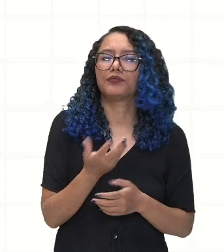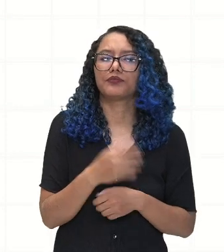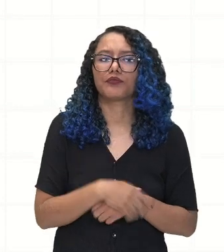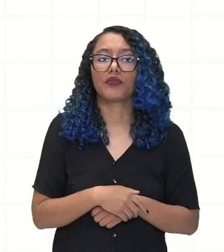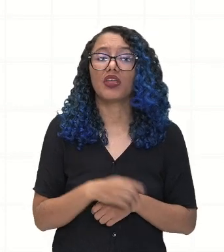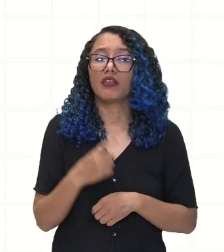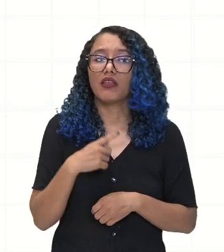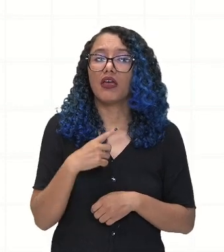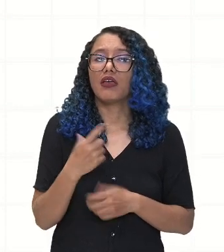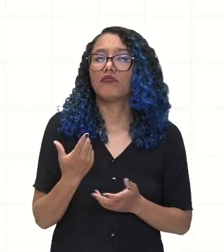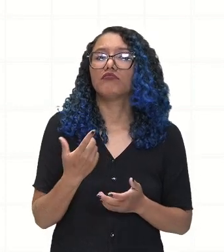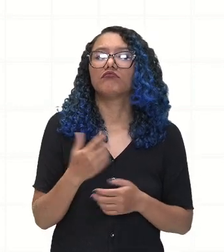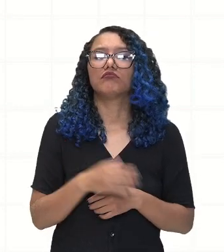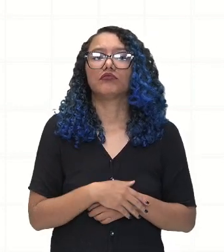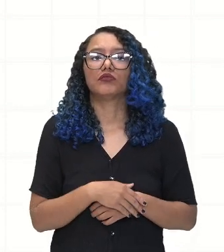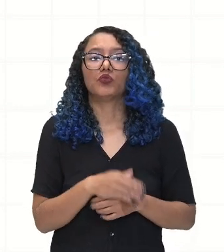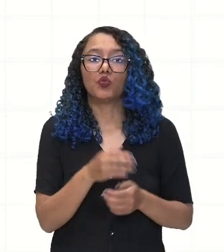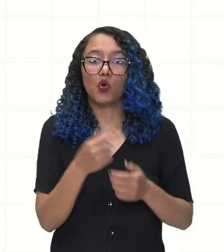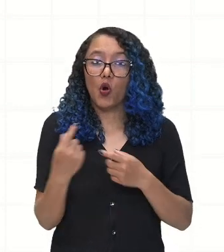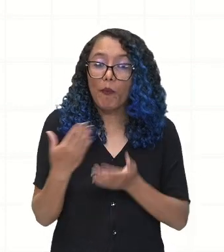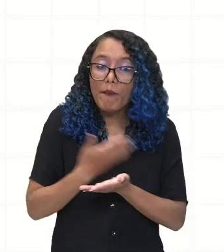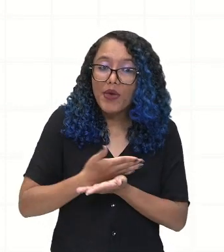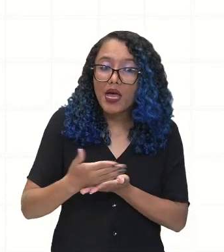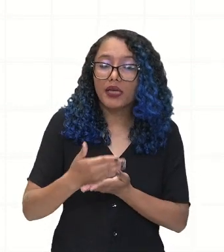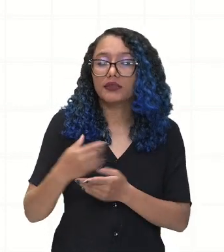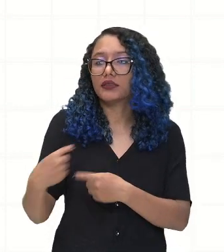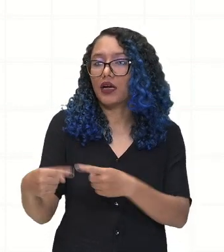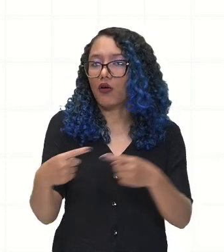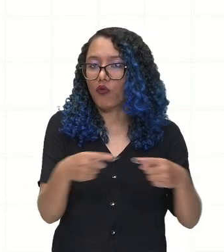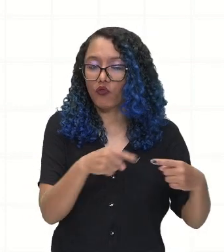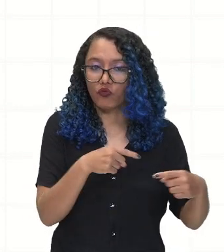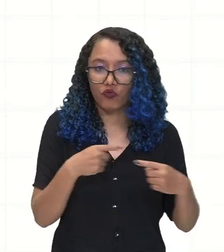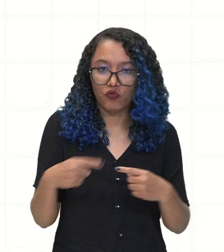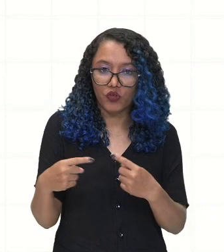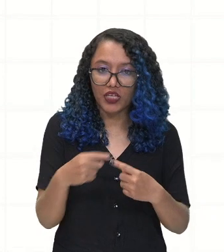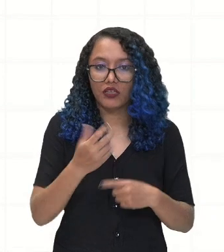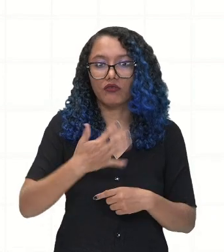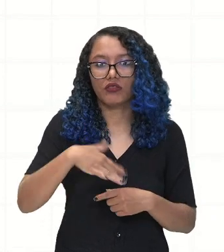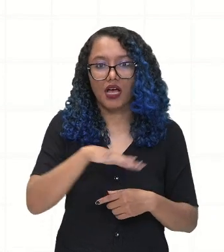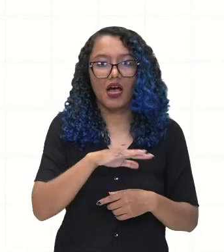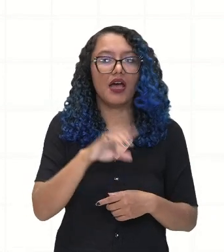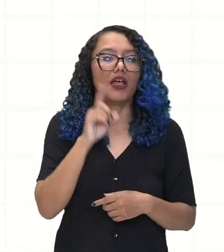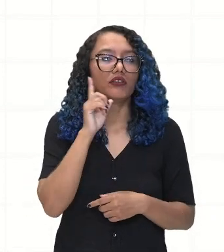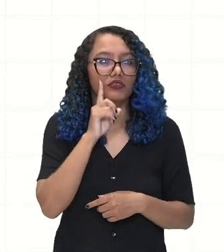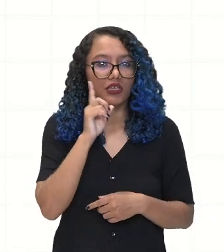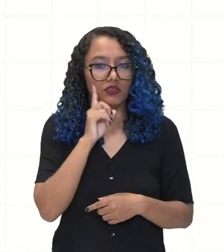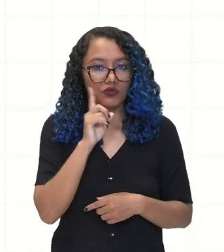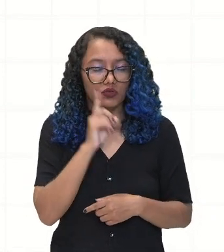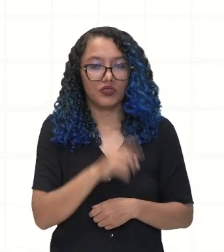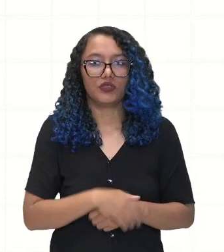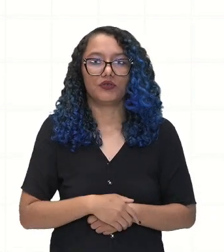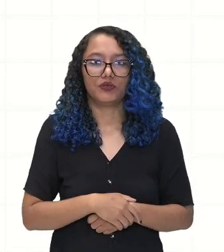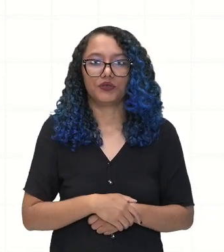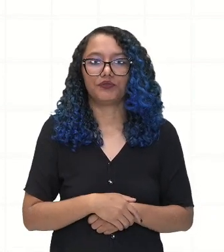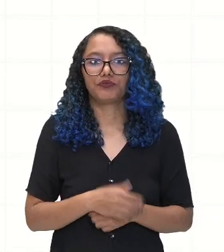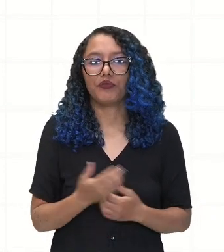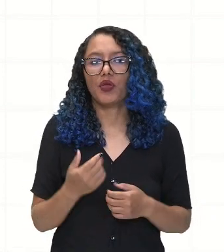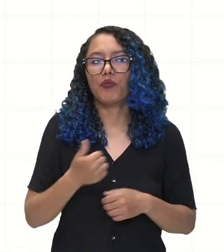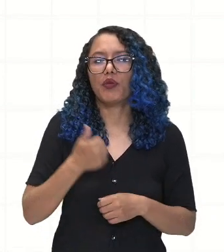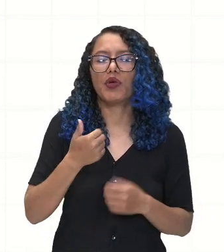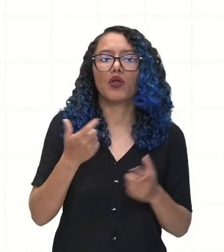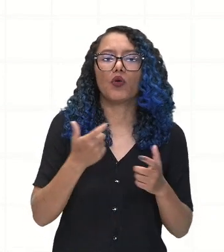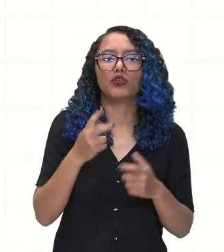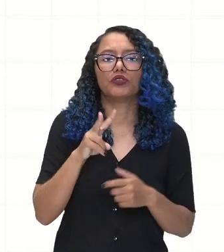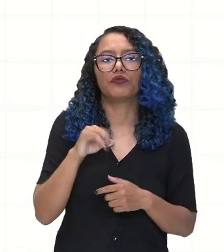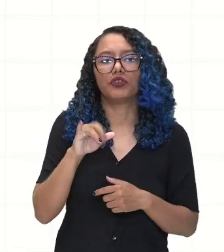conflitos que vão ocorrer no território dos Estados Unidos da América. Vamos ter aí, em Virgínia, a morte de